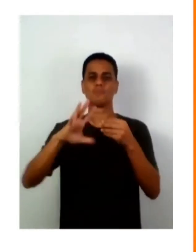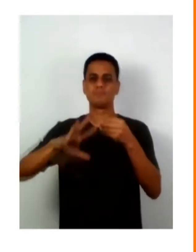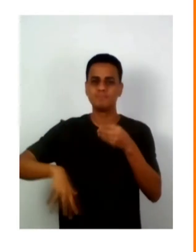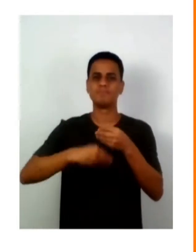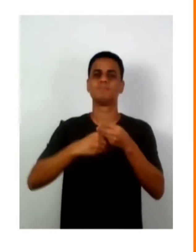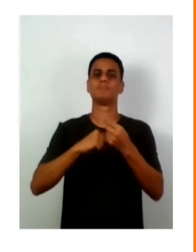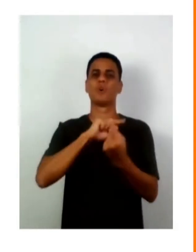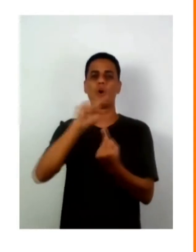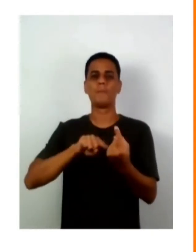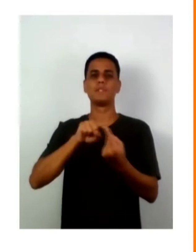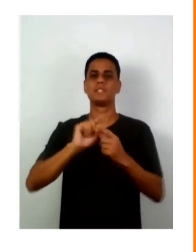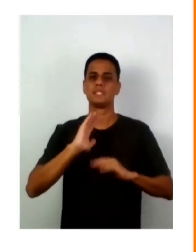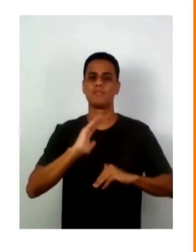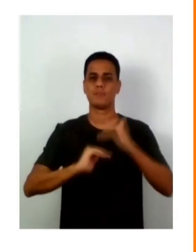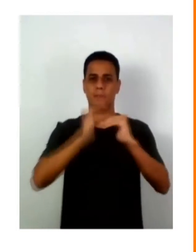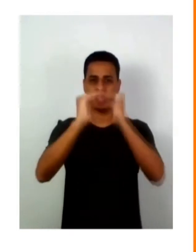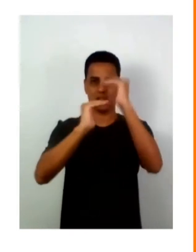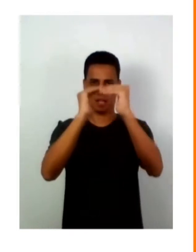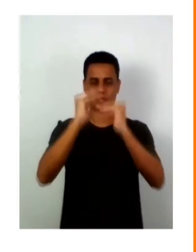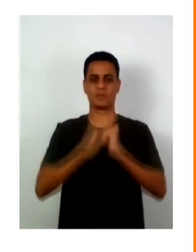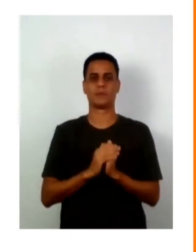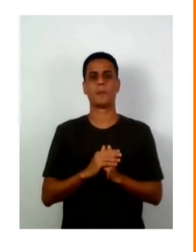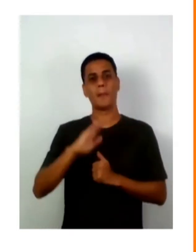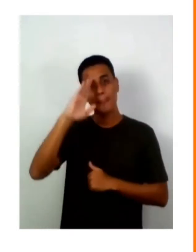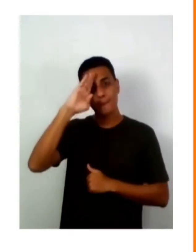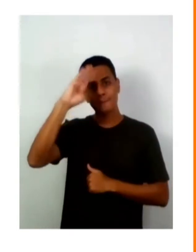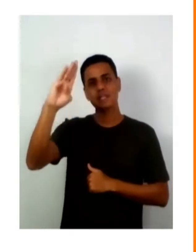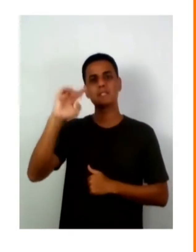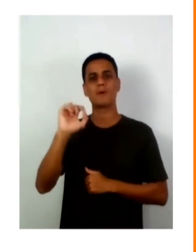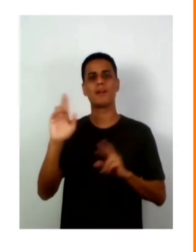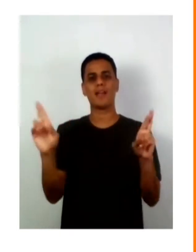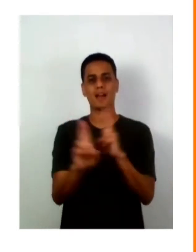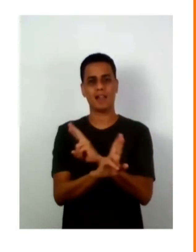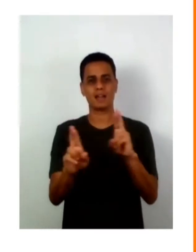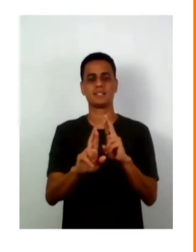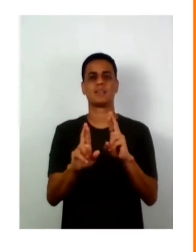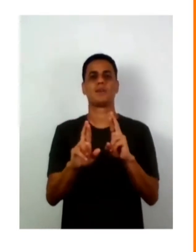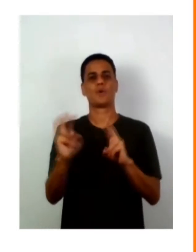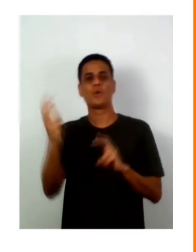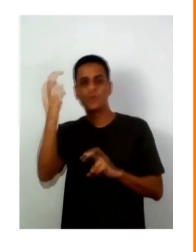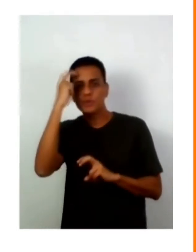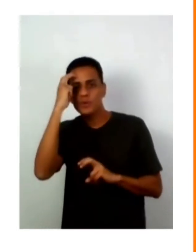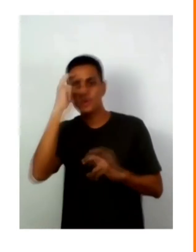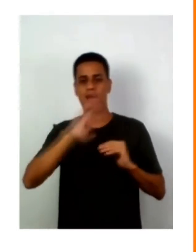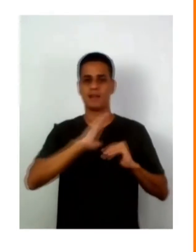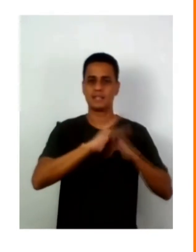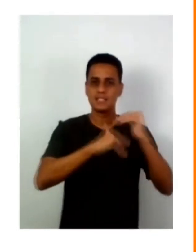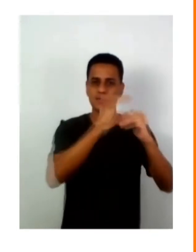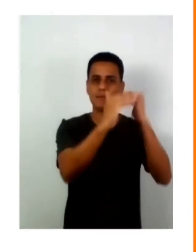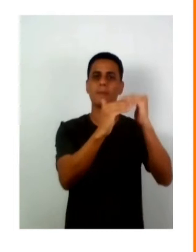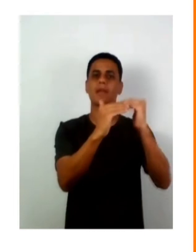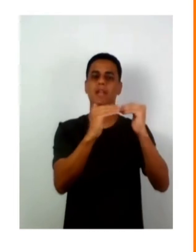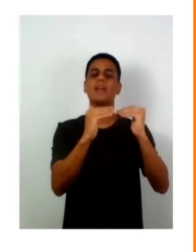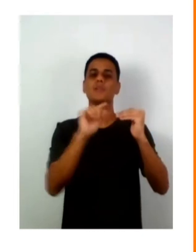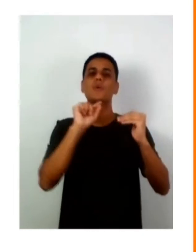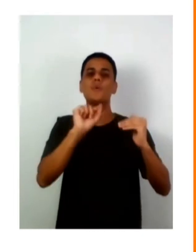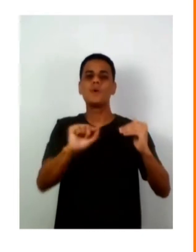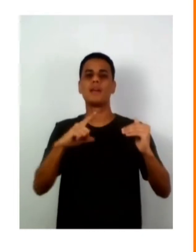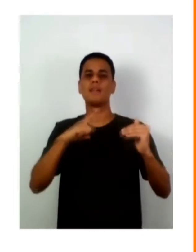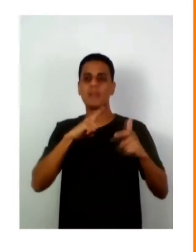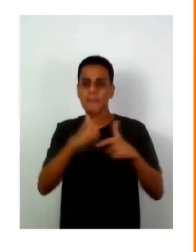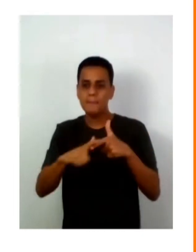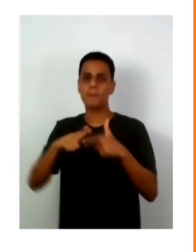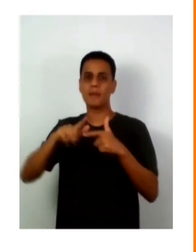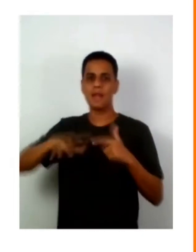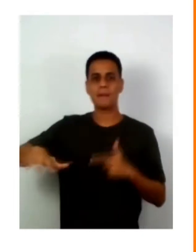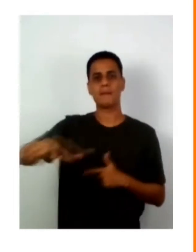agregados ao desenvolvimento, o que é muito importante, e principalmente relacionam a cultura